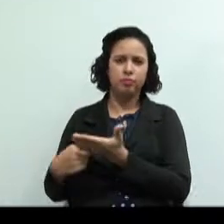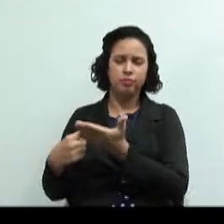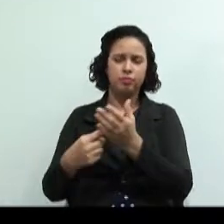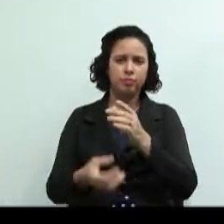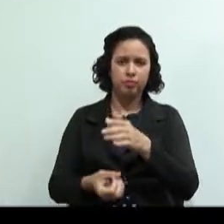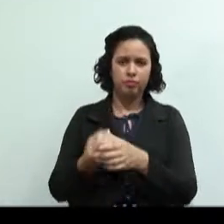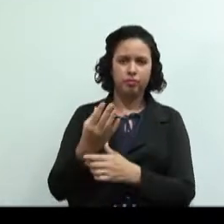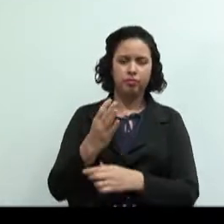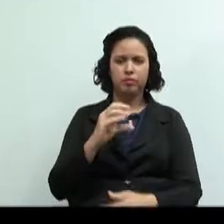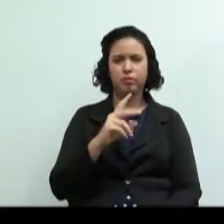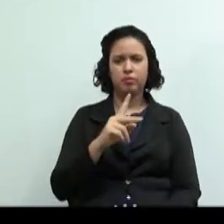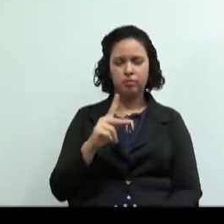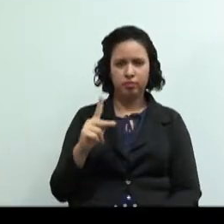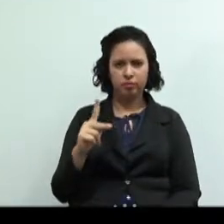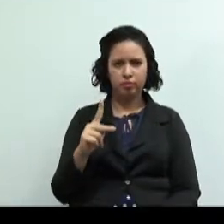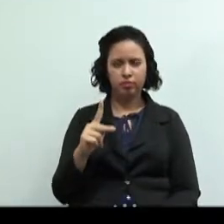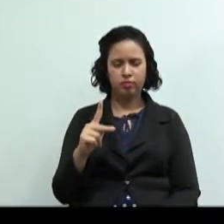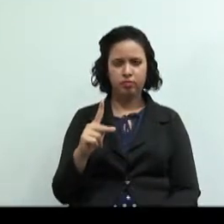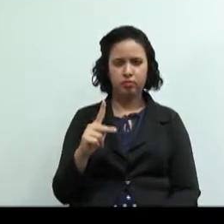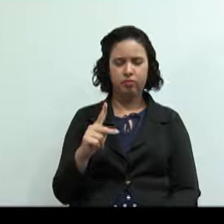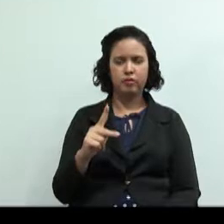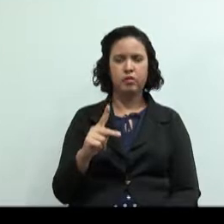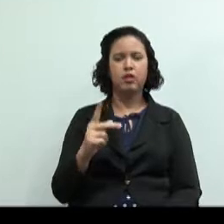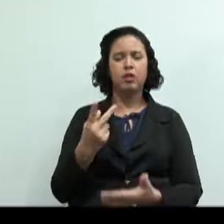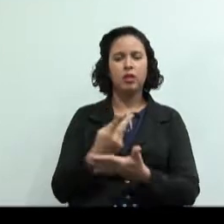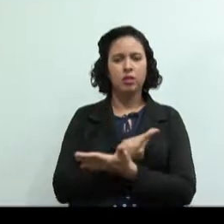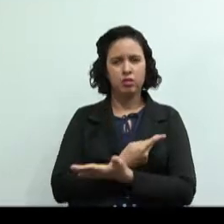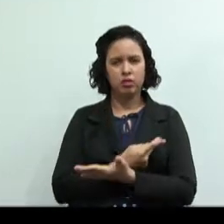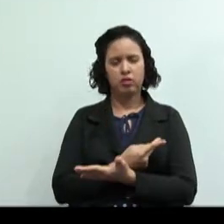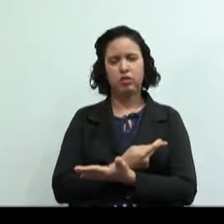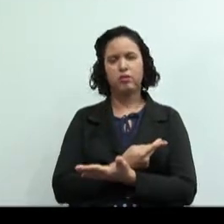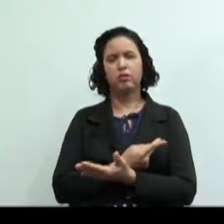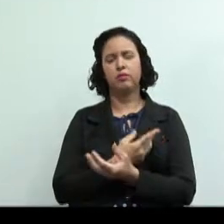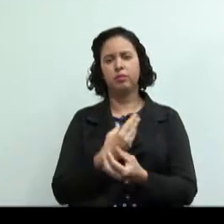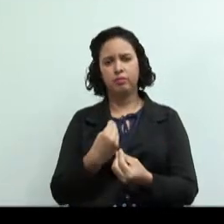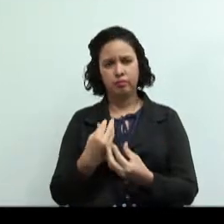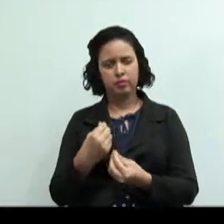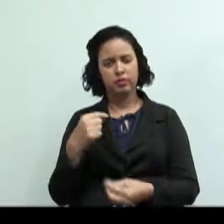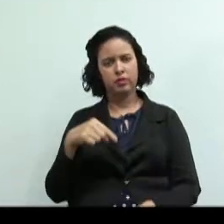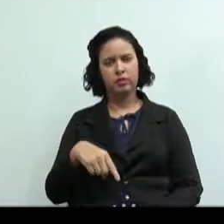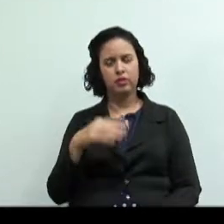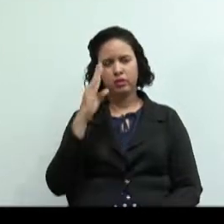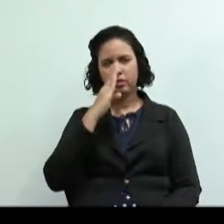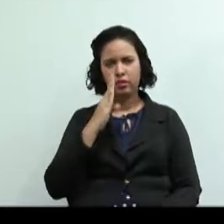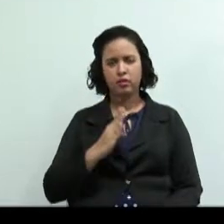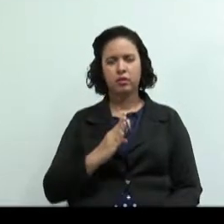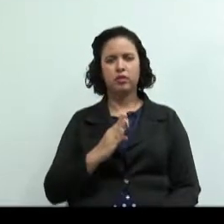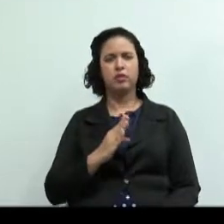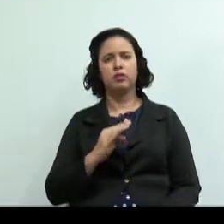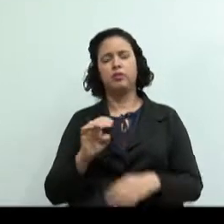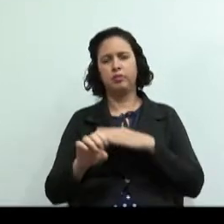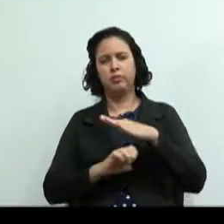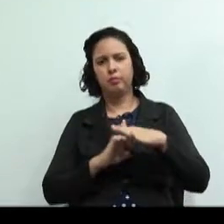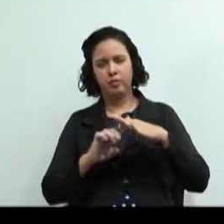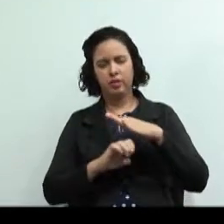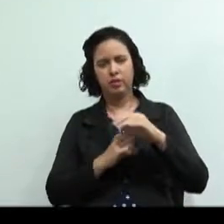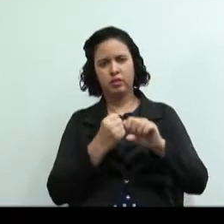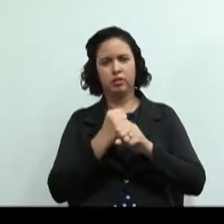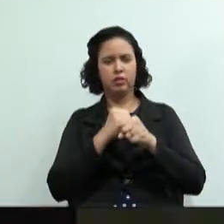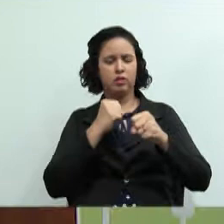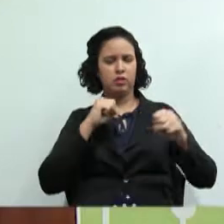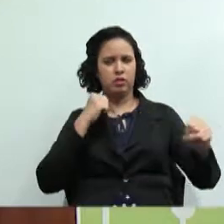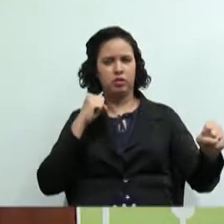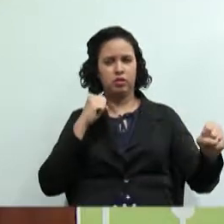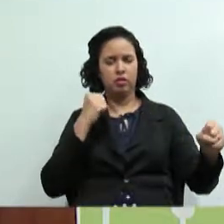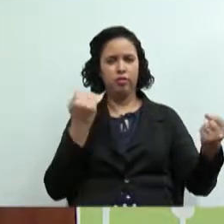muito em países menores, em países mais pobres como o nosso, onde várias empresas vão à falência, empresas enormes